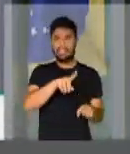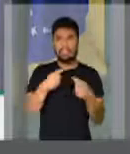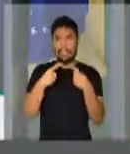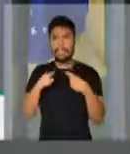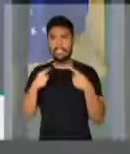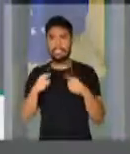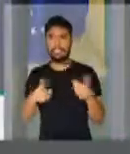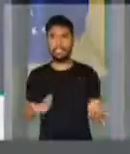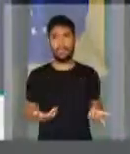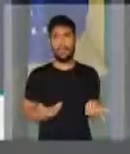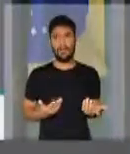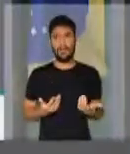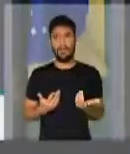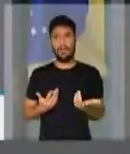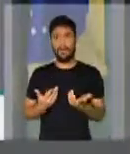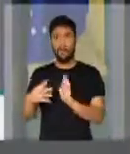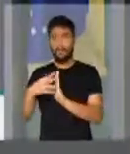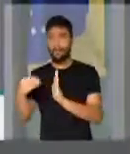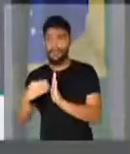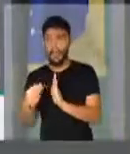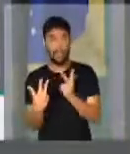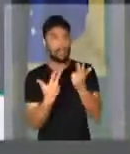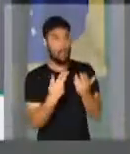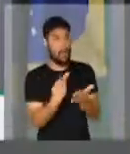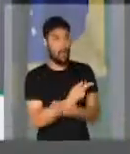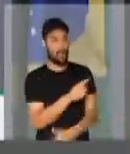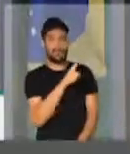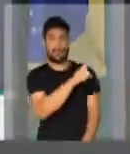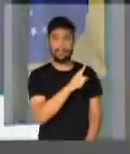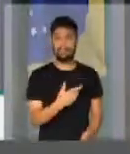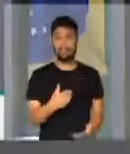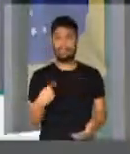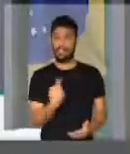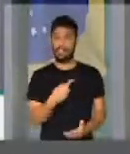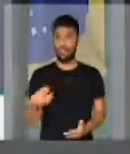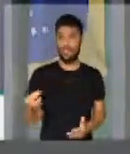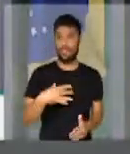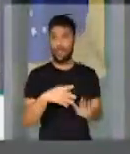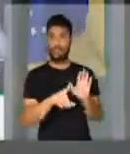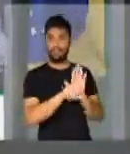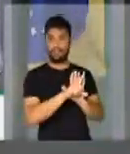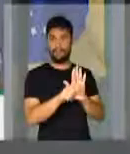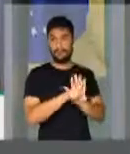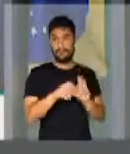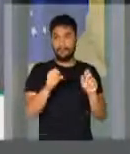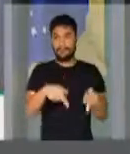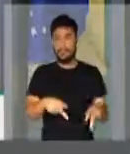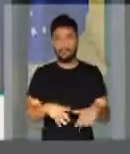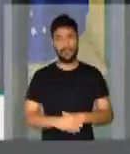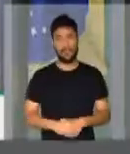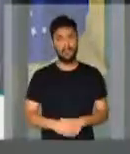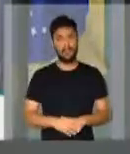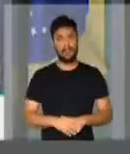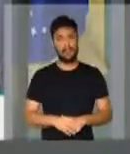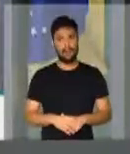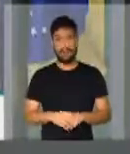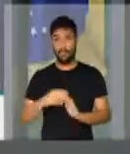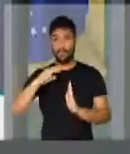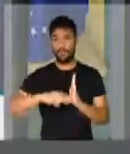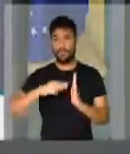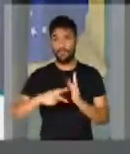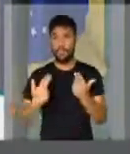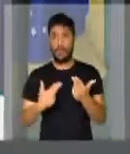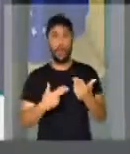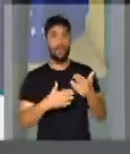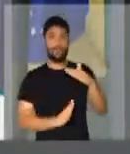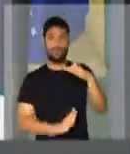uma ideia semelhante a essa que está sendo usada na nossa nova Previdência. Uma vez que a lógica é exatamente a mesma. A gente tem